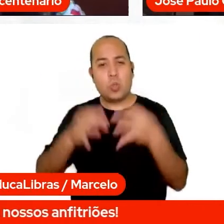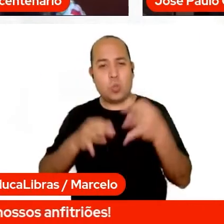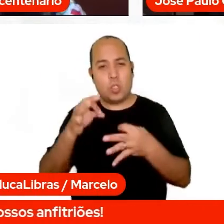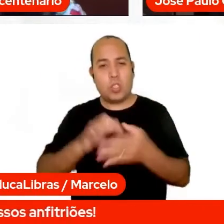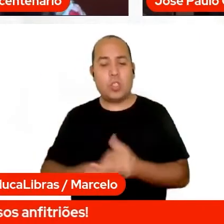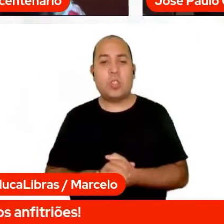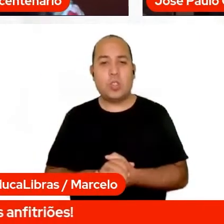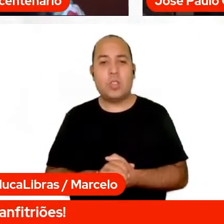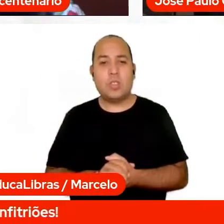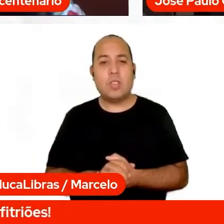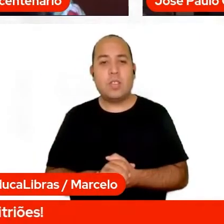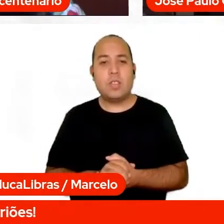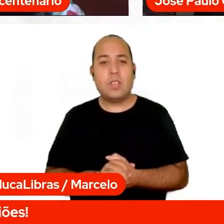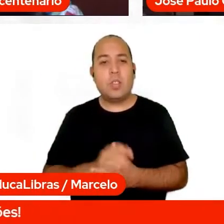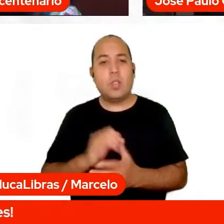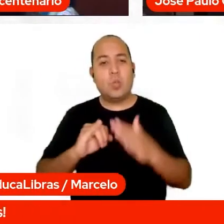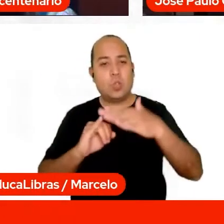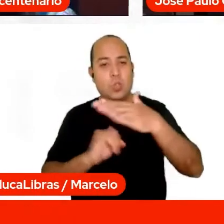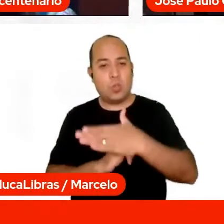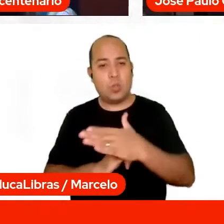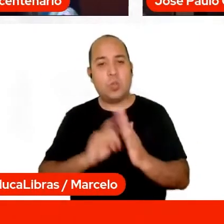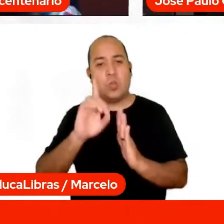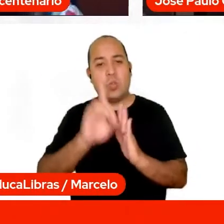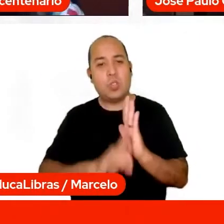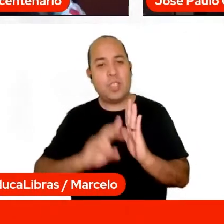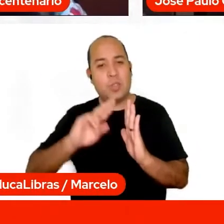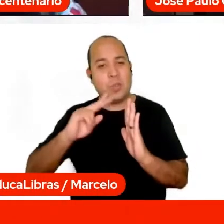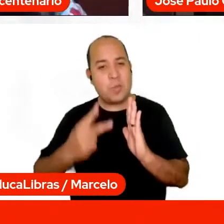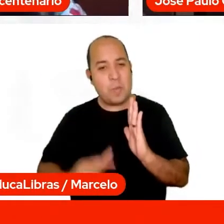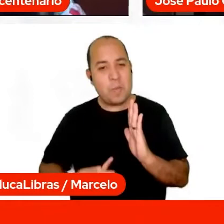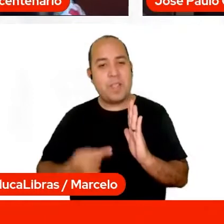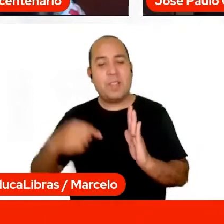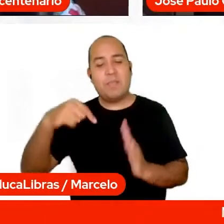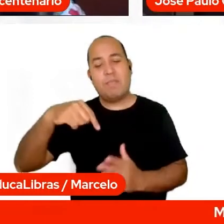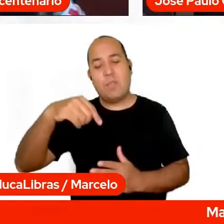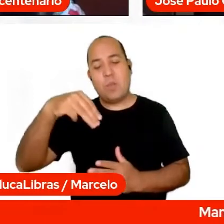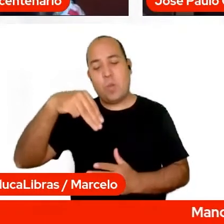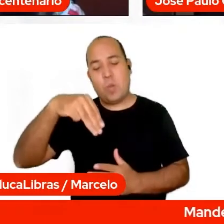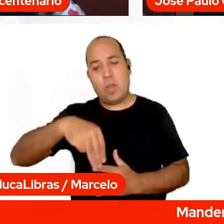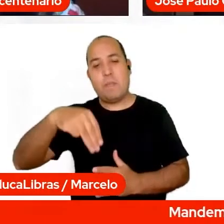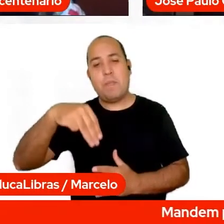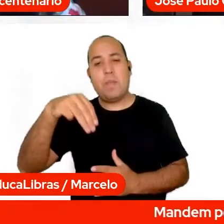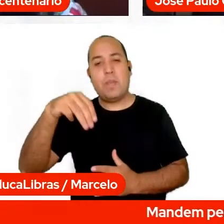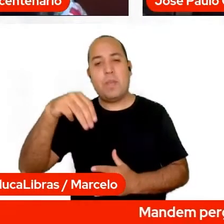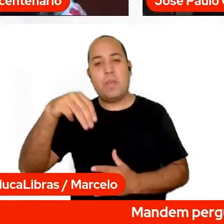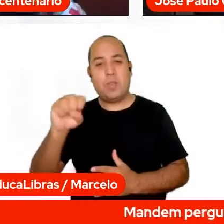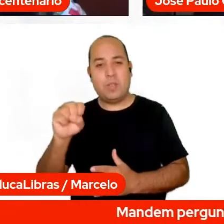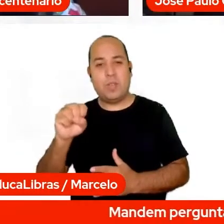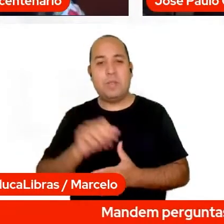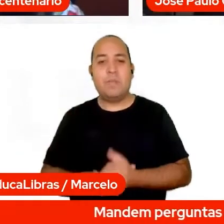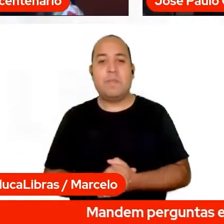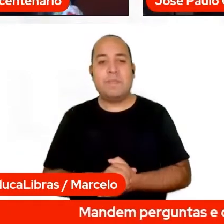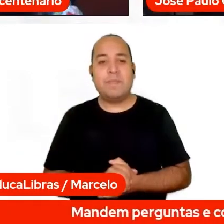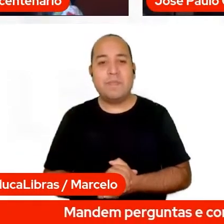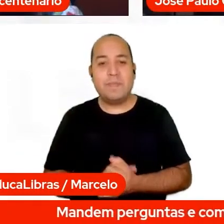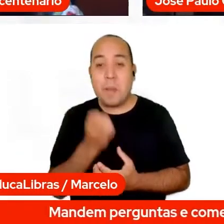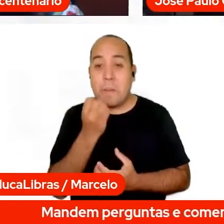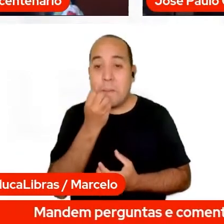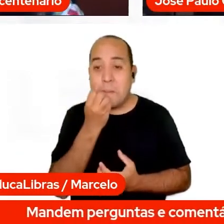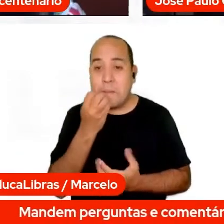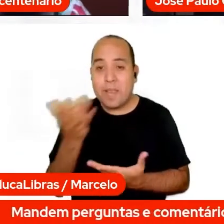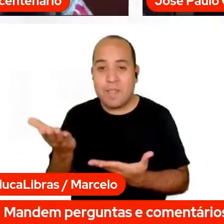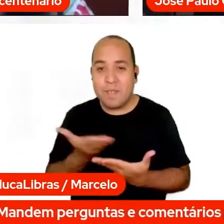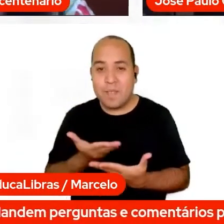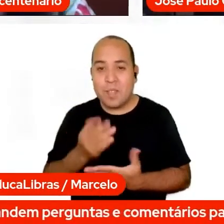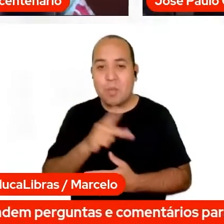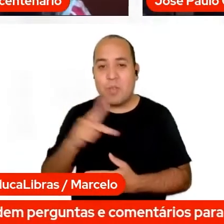Humanos de Mato Grosso do Sul, José do Nascimento, aqui do UMS. Seja bem-vindo, professor José